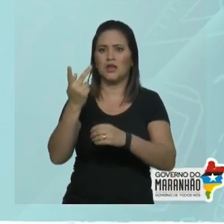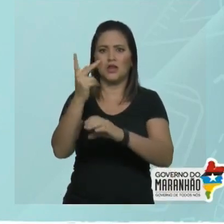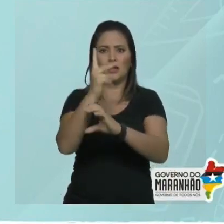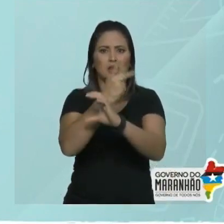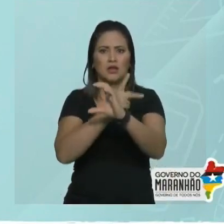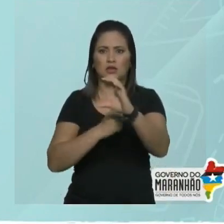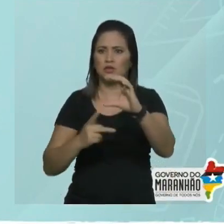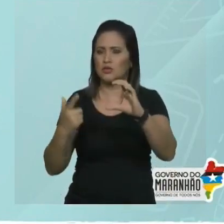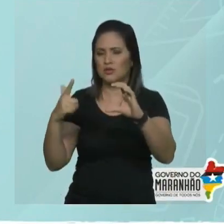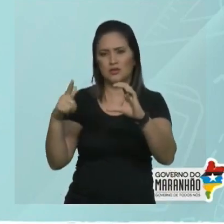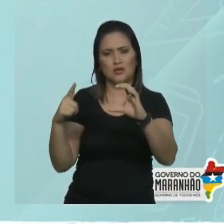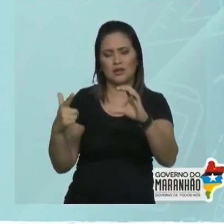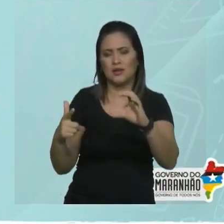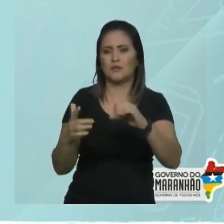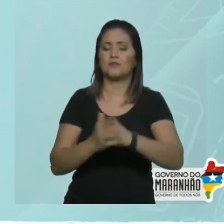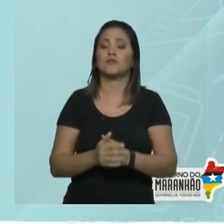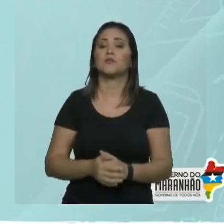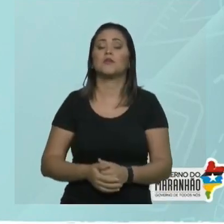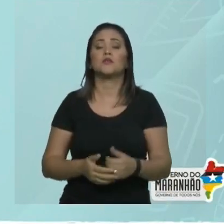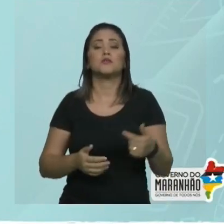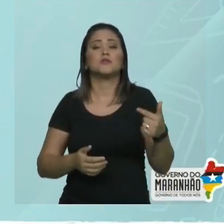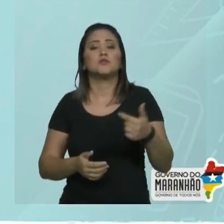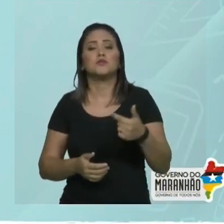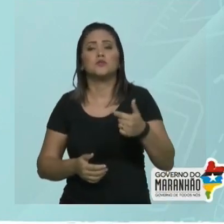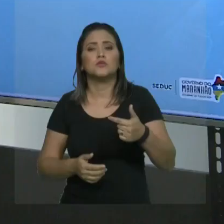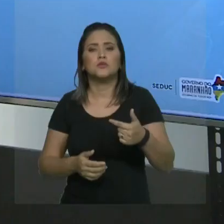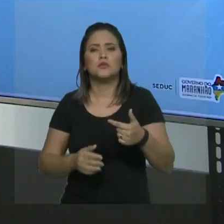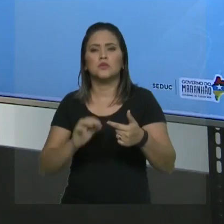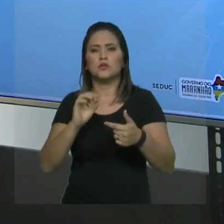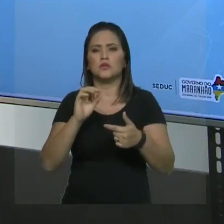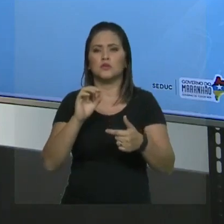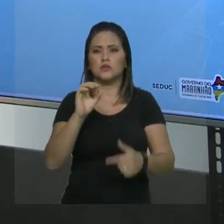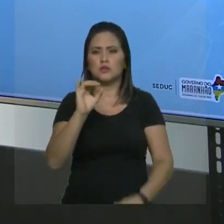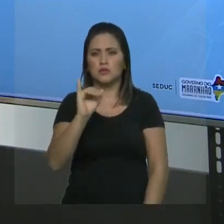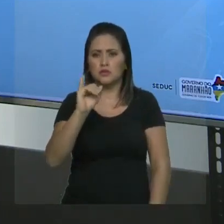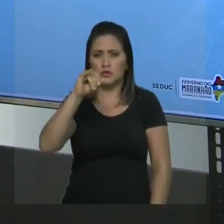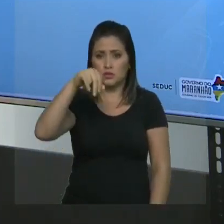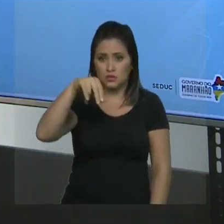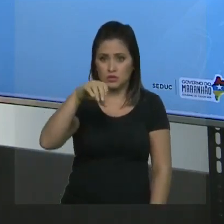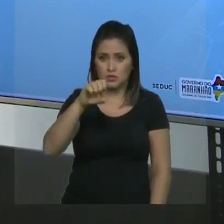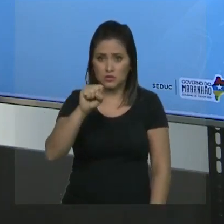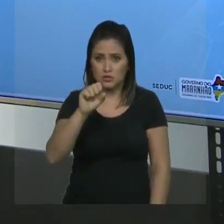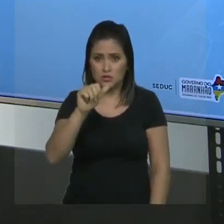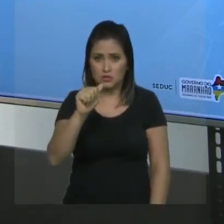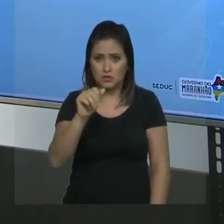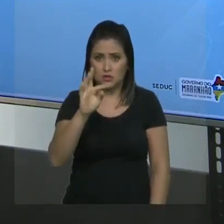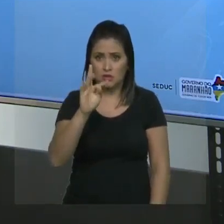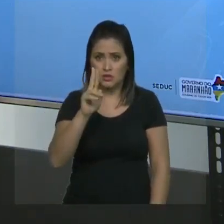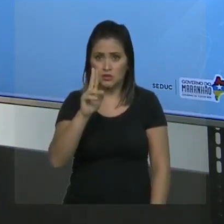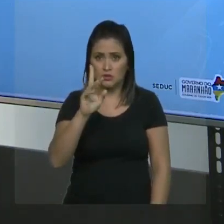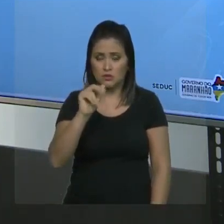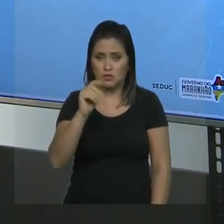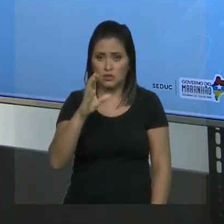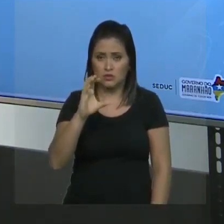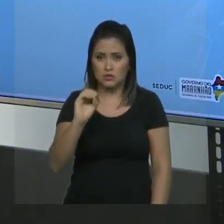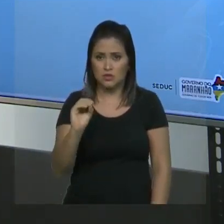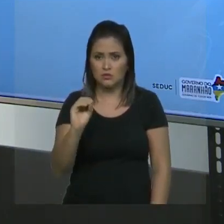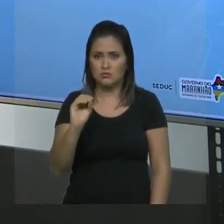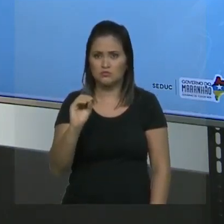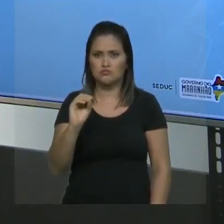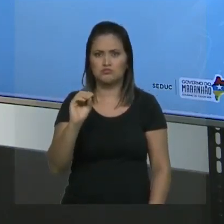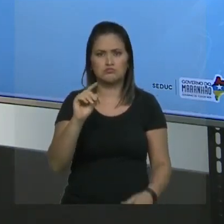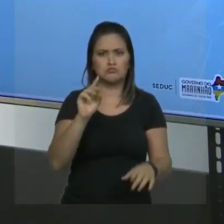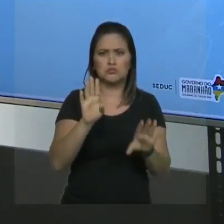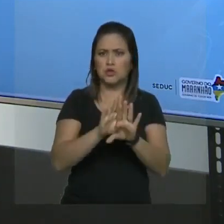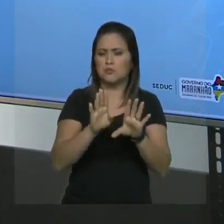cadeia não tem insaturação. Então, se não tem grupo funcional, não tem insaturação, qual é a sua terceira prioridade? Os radicais. Se você